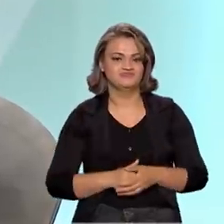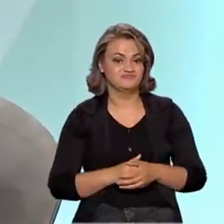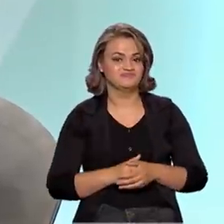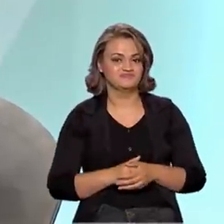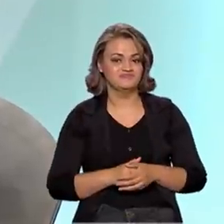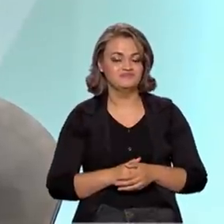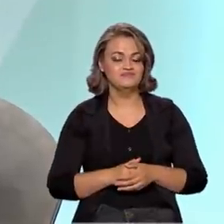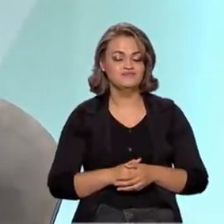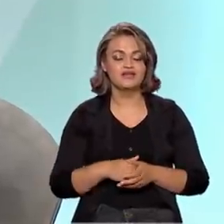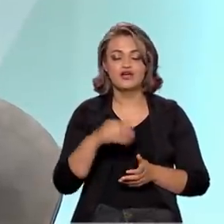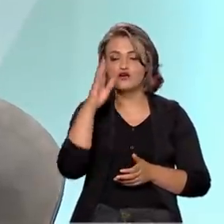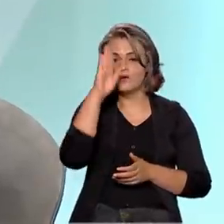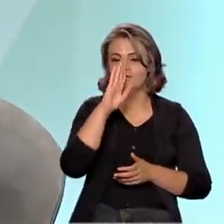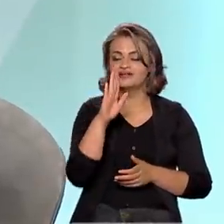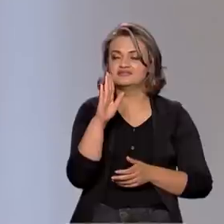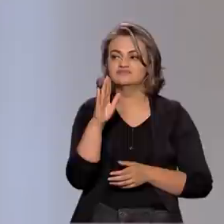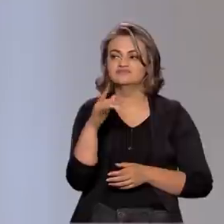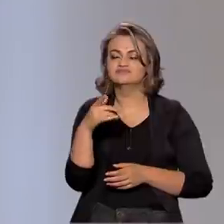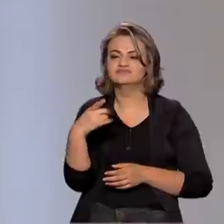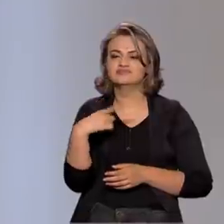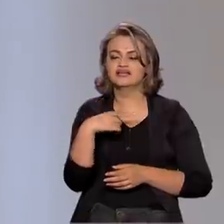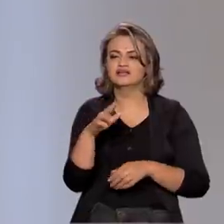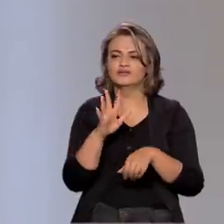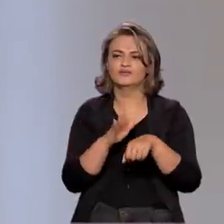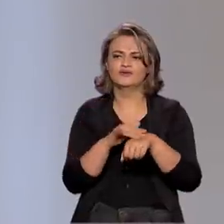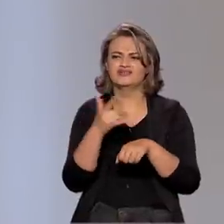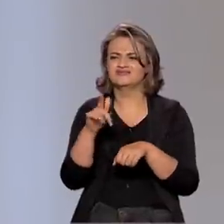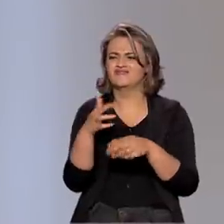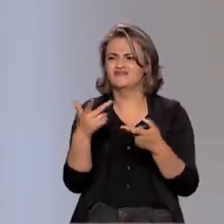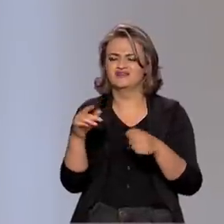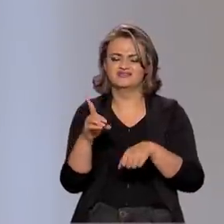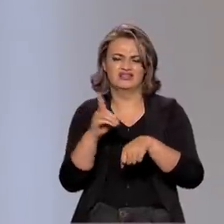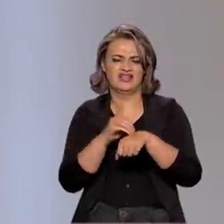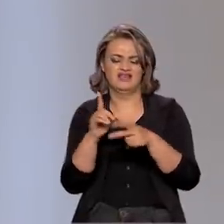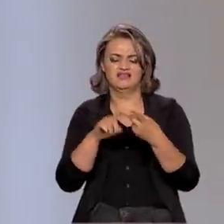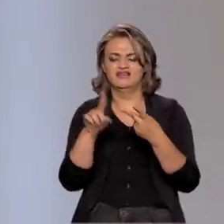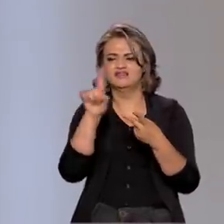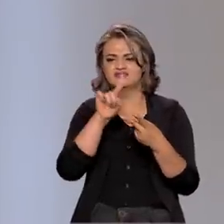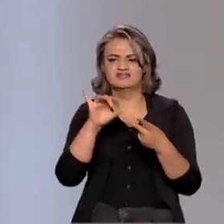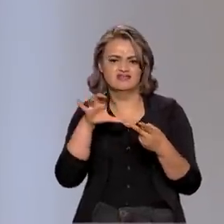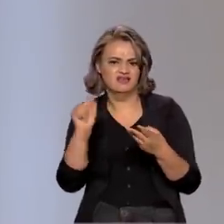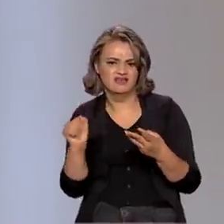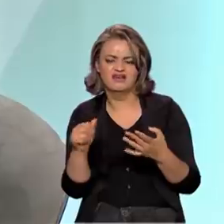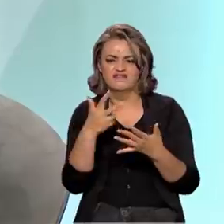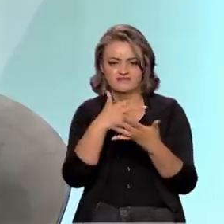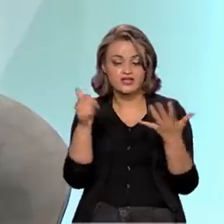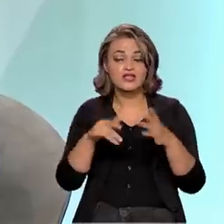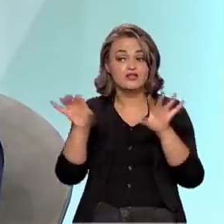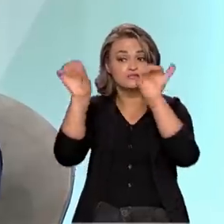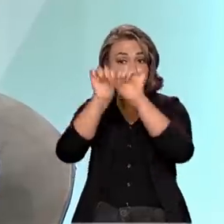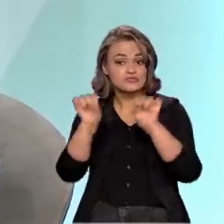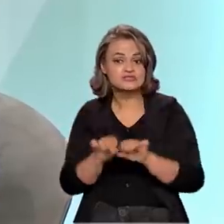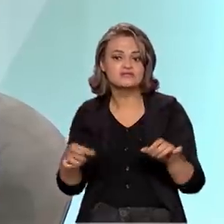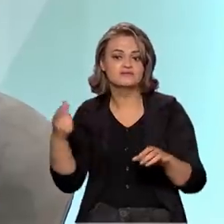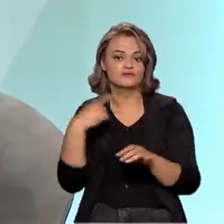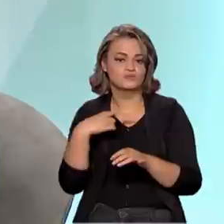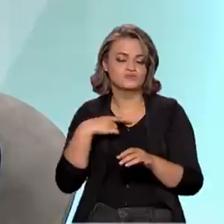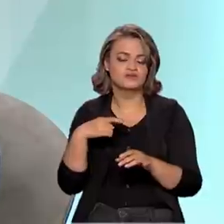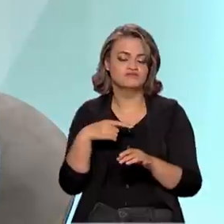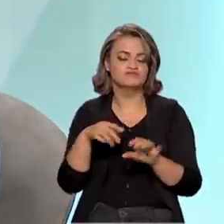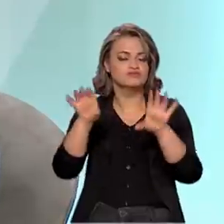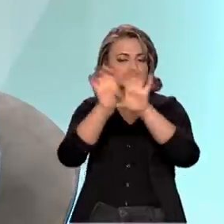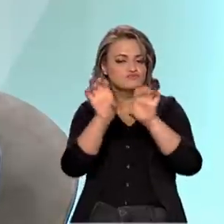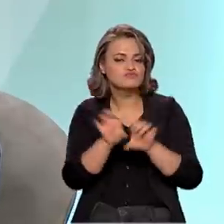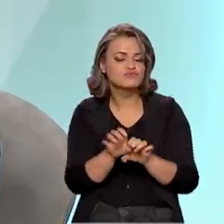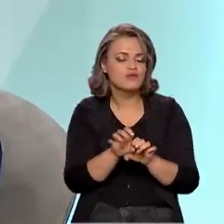Brasil tem doenças negligenciadas, como dengue, zika, chikungunya. Todo o sistema que nós montamos e a estrutura para